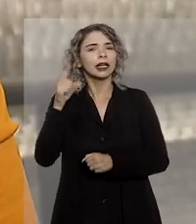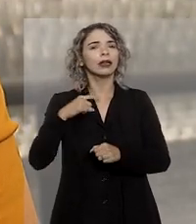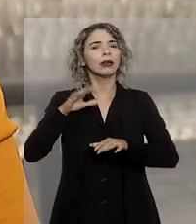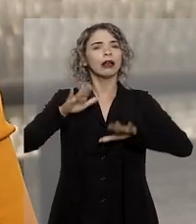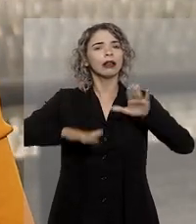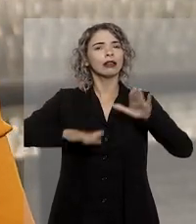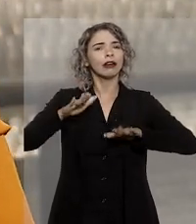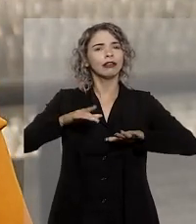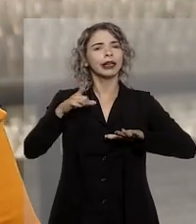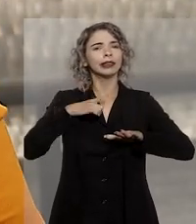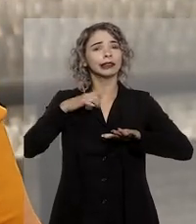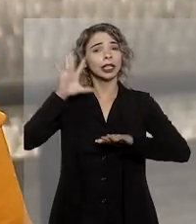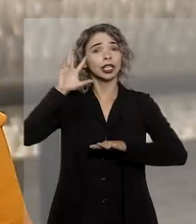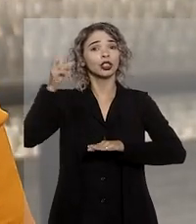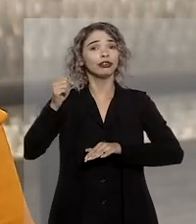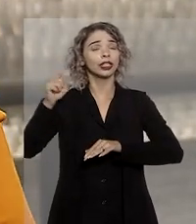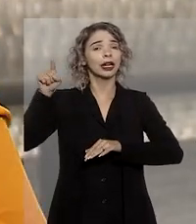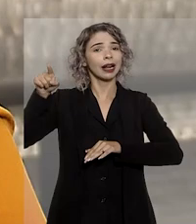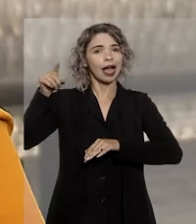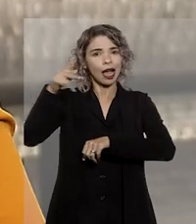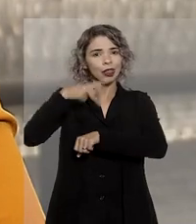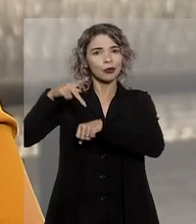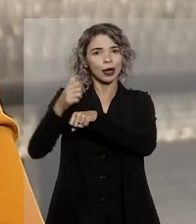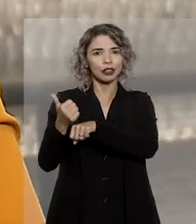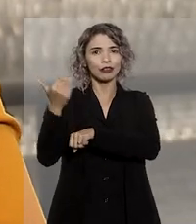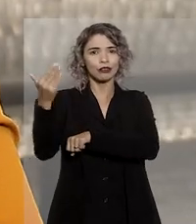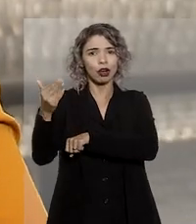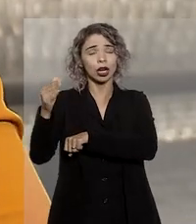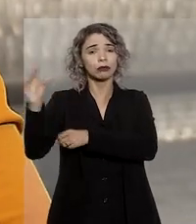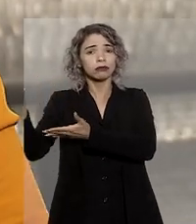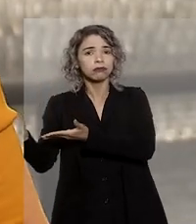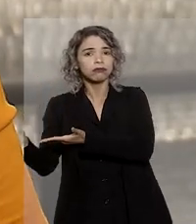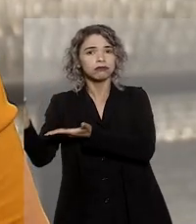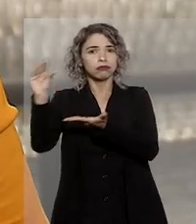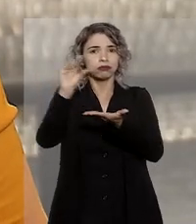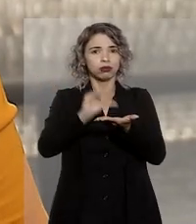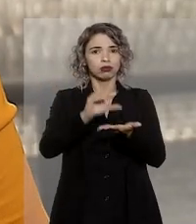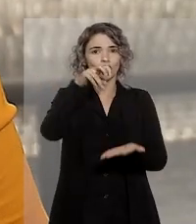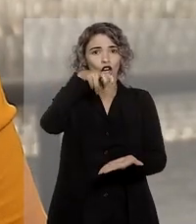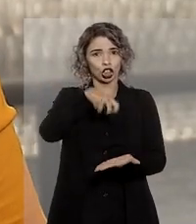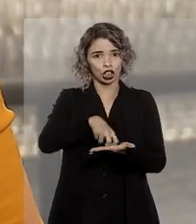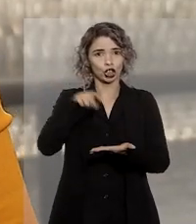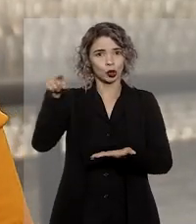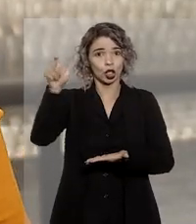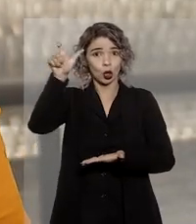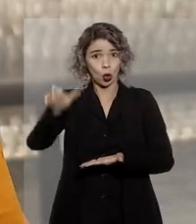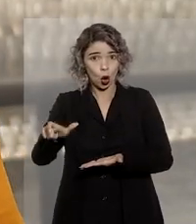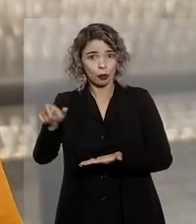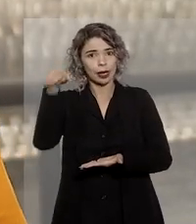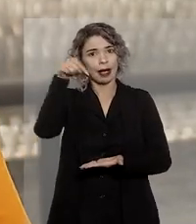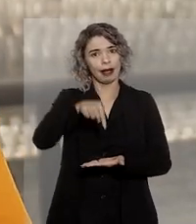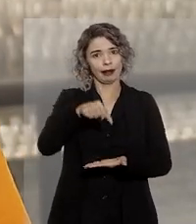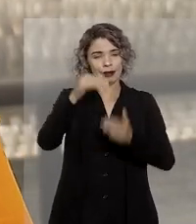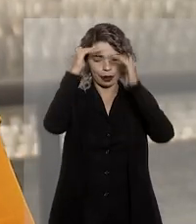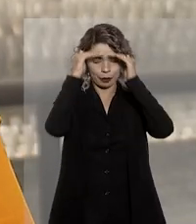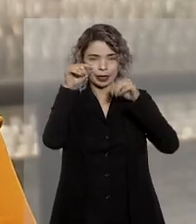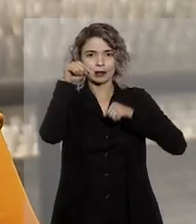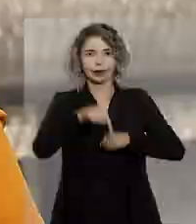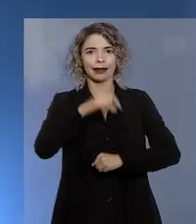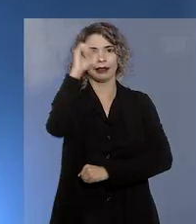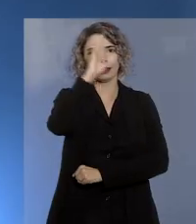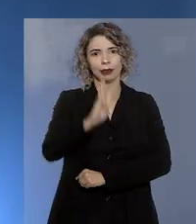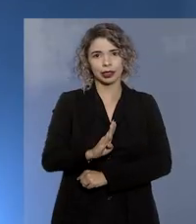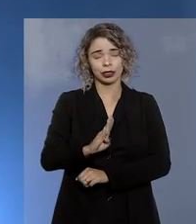de homologação da sentença italiana e, em caso positivo, da transferência da execução da pena do jogador para o Brasil.